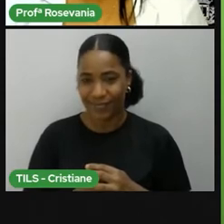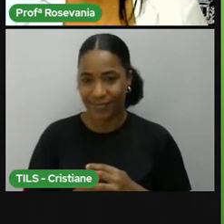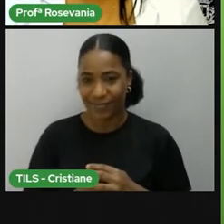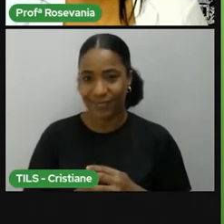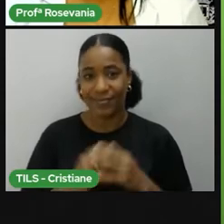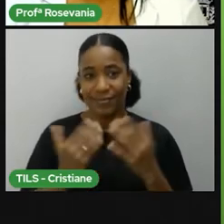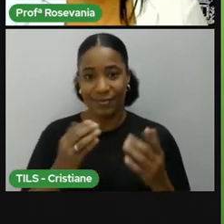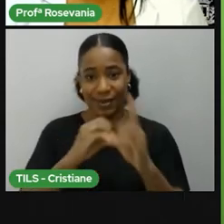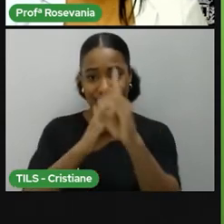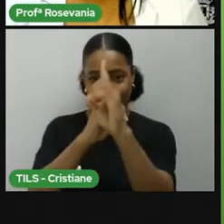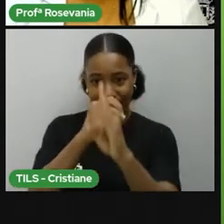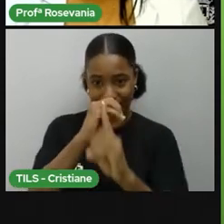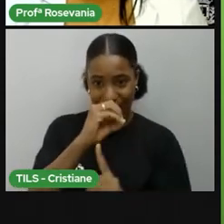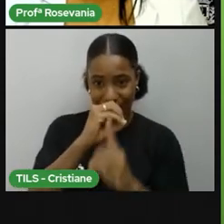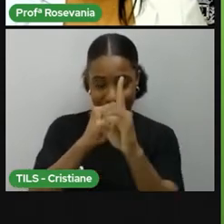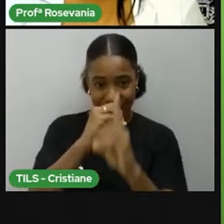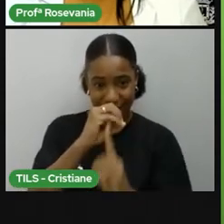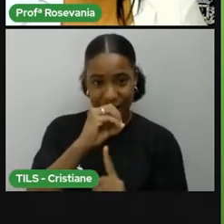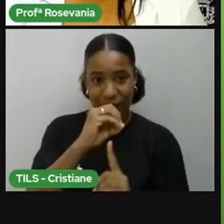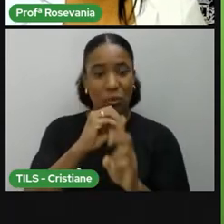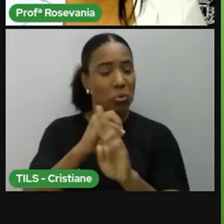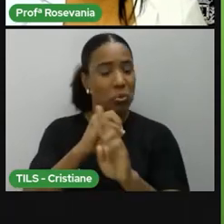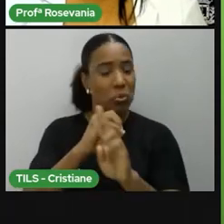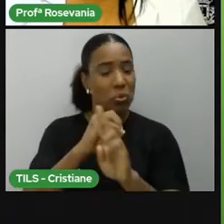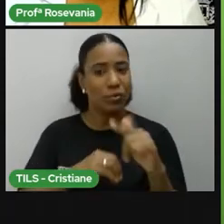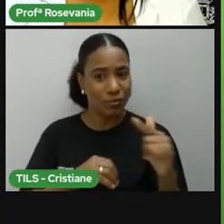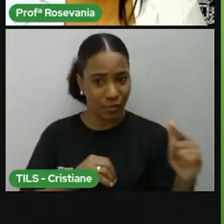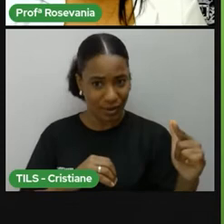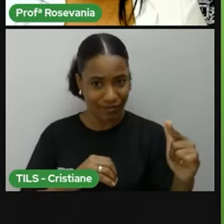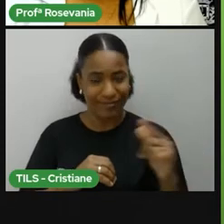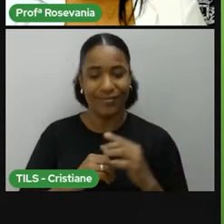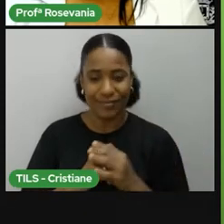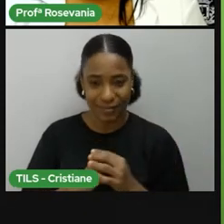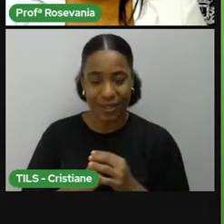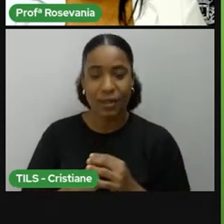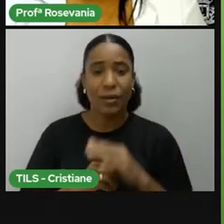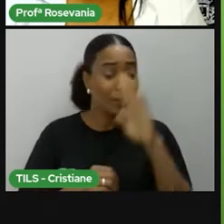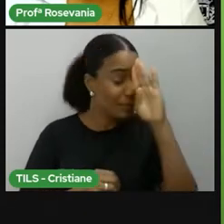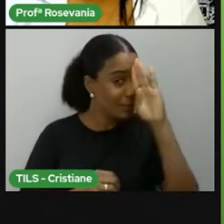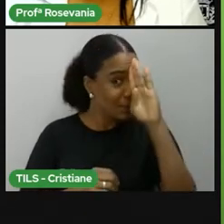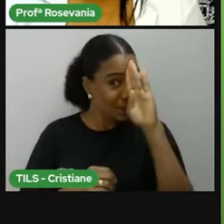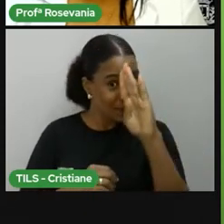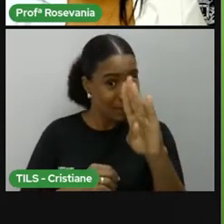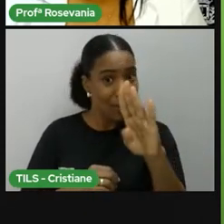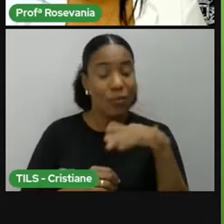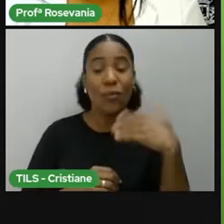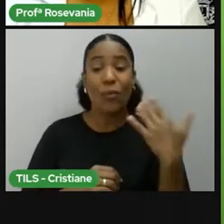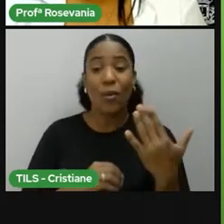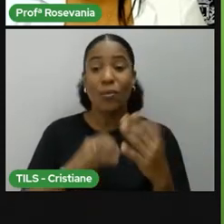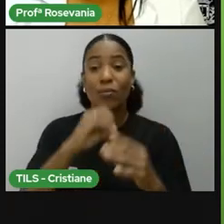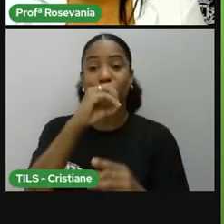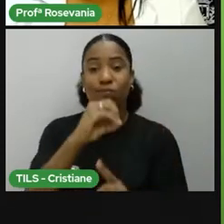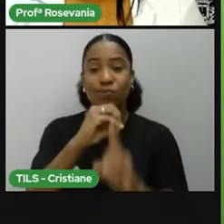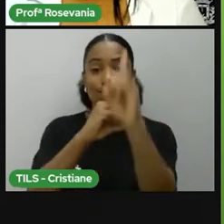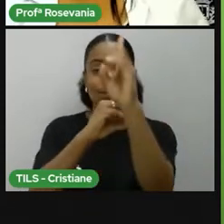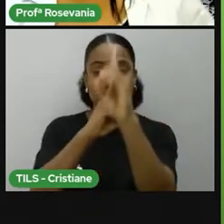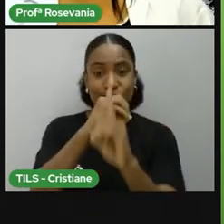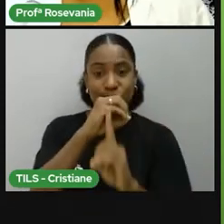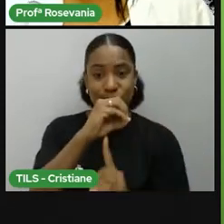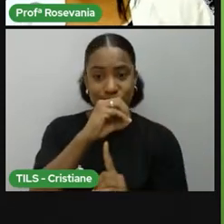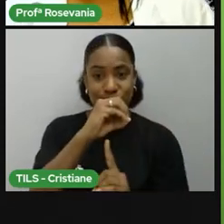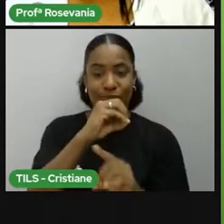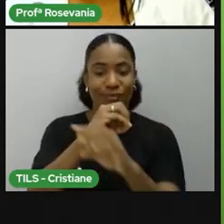a linha, né, não tem um nome. Então, nós temos o principal mesmo, né, o fundamental, que é a linha do Equador,